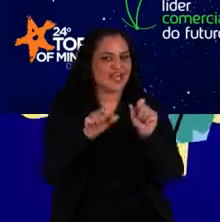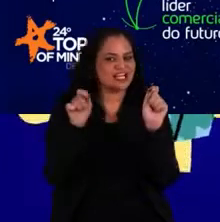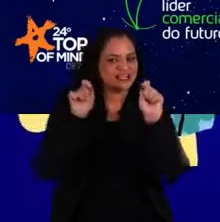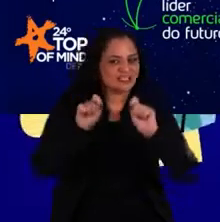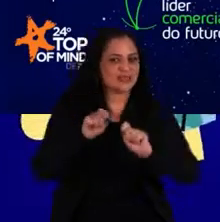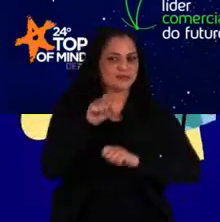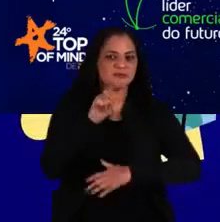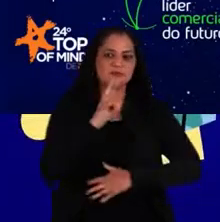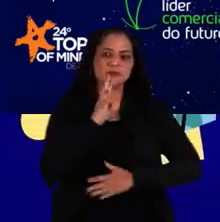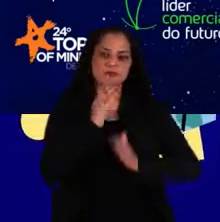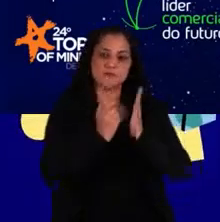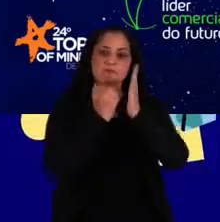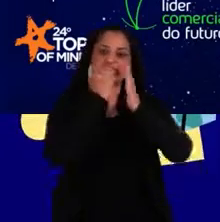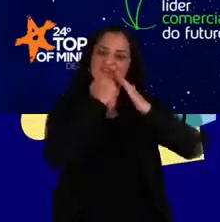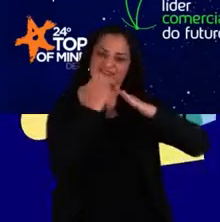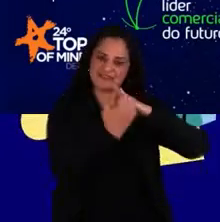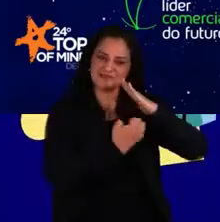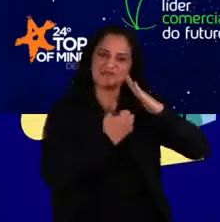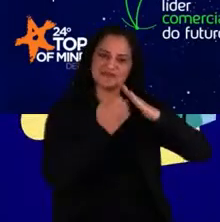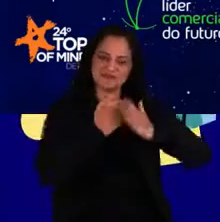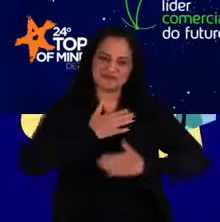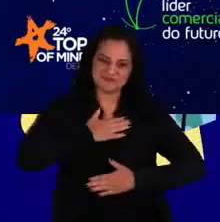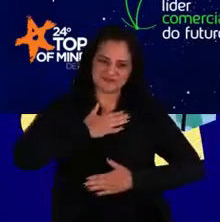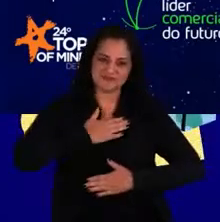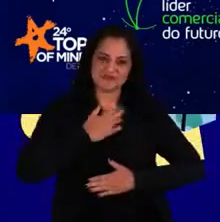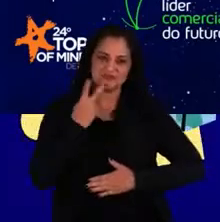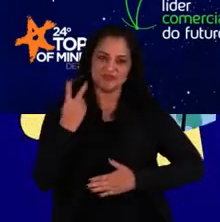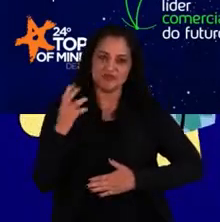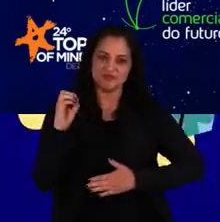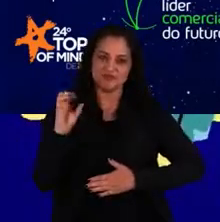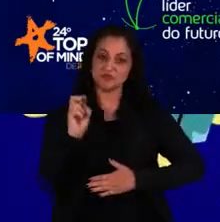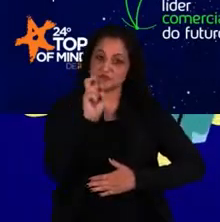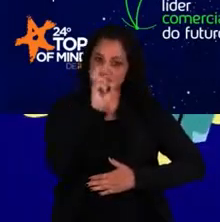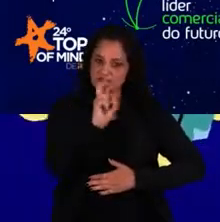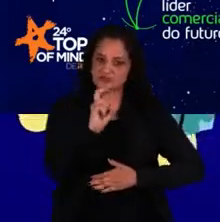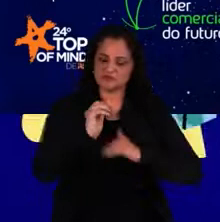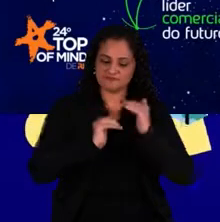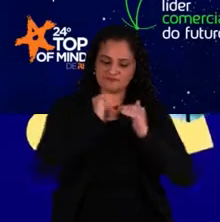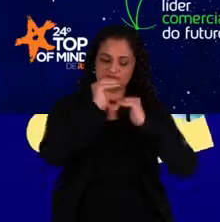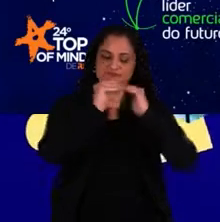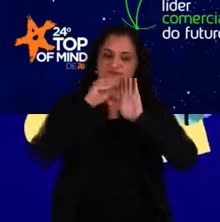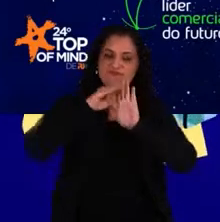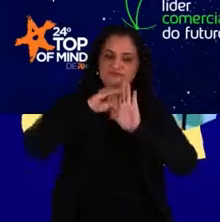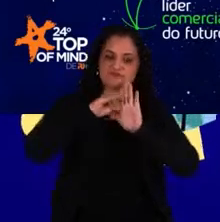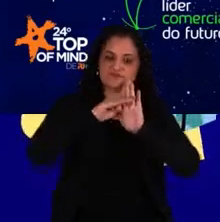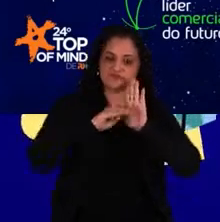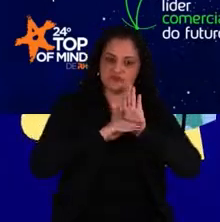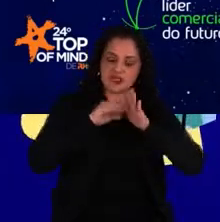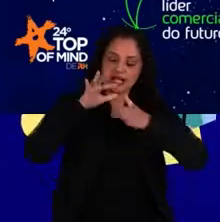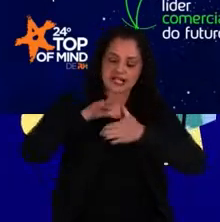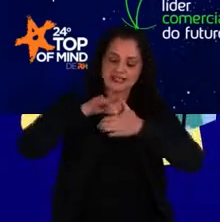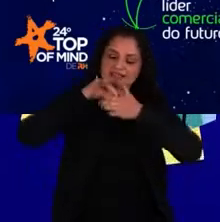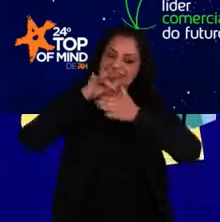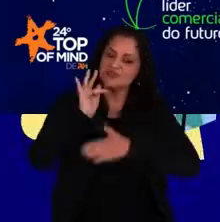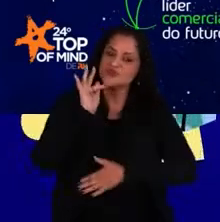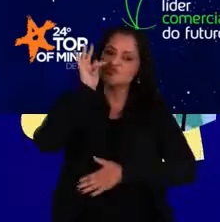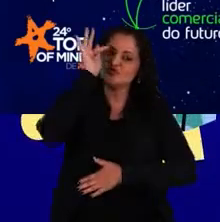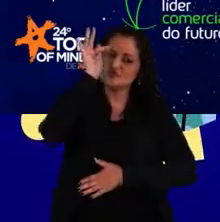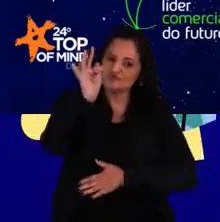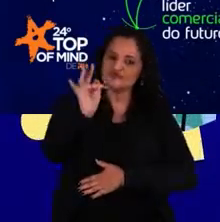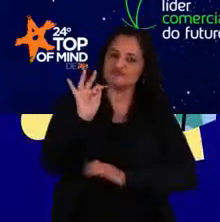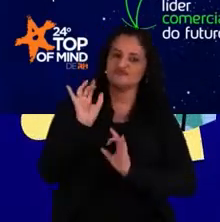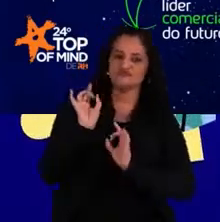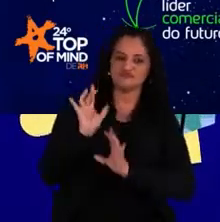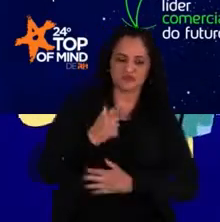possa conhecer um pouco mais da Crescimento, em 2005 foi onde desenvolvemos o programa Líder do Futuro